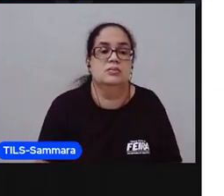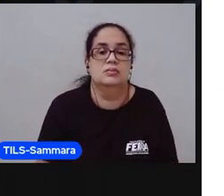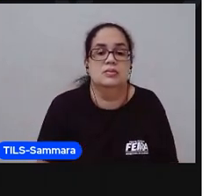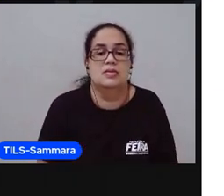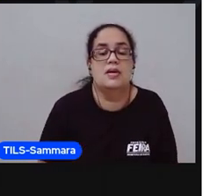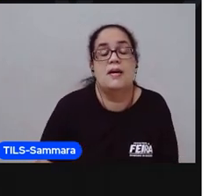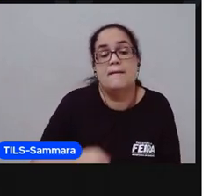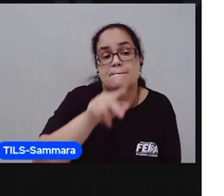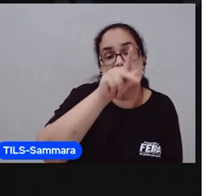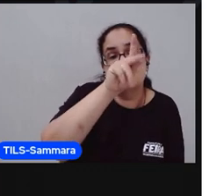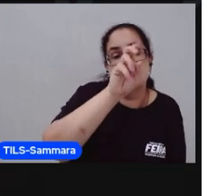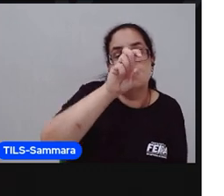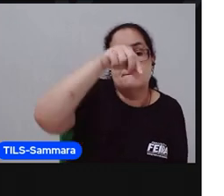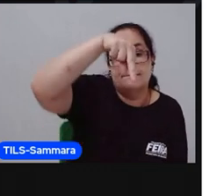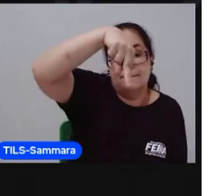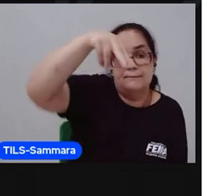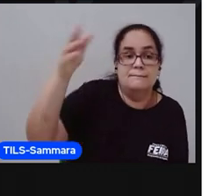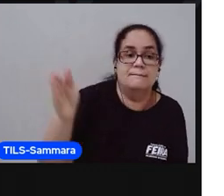Pente.